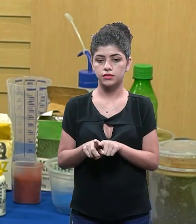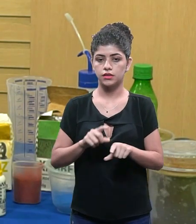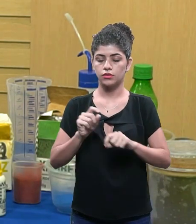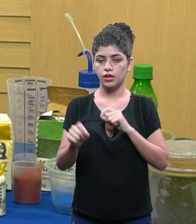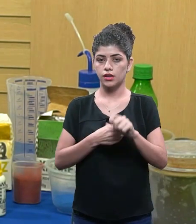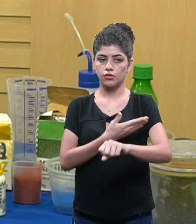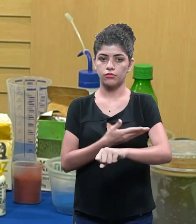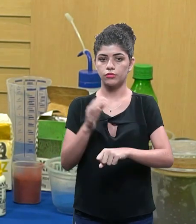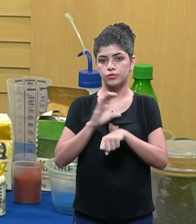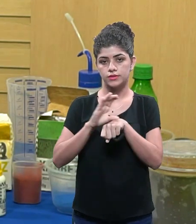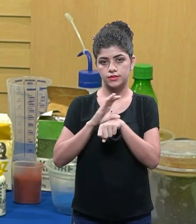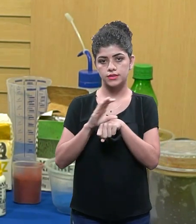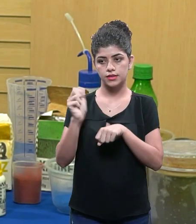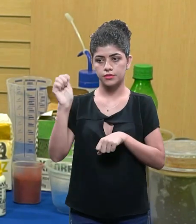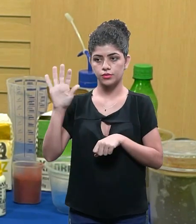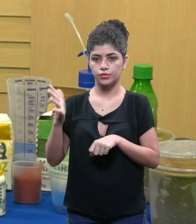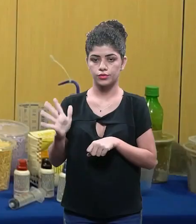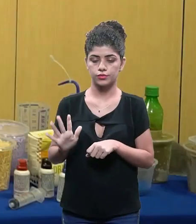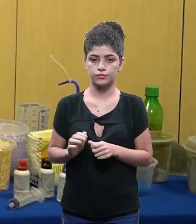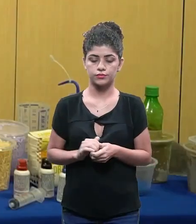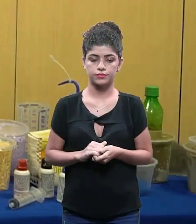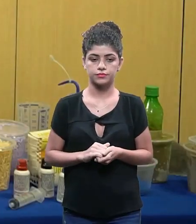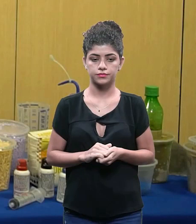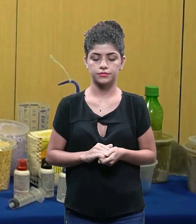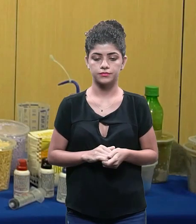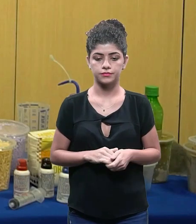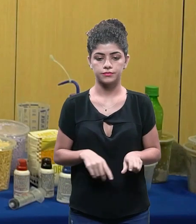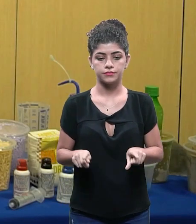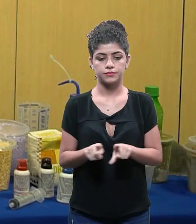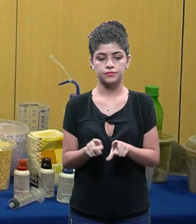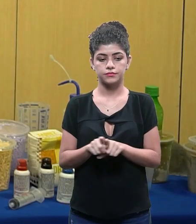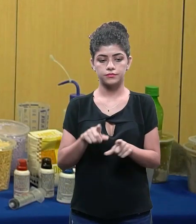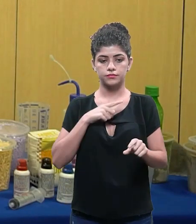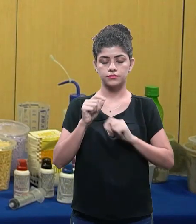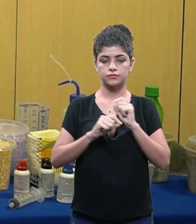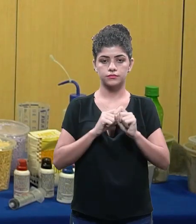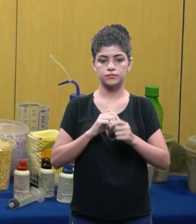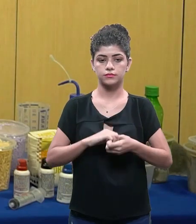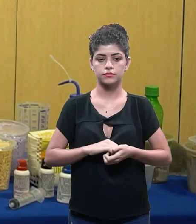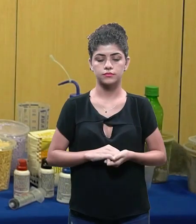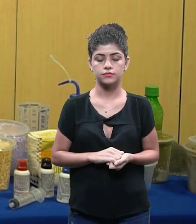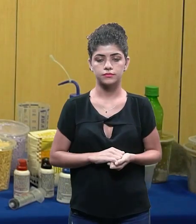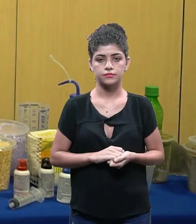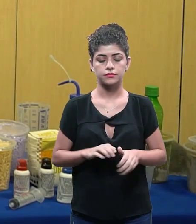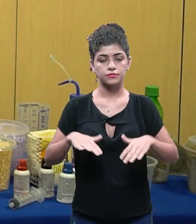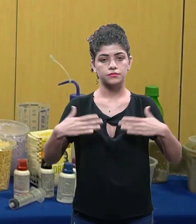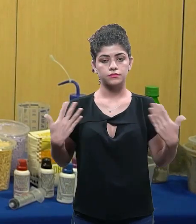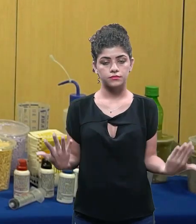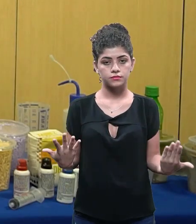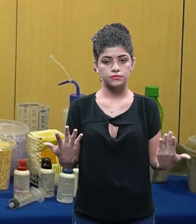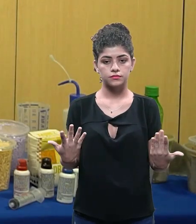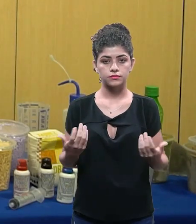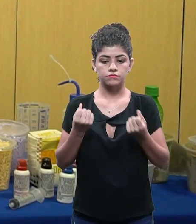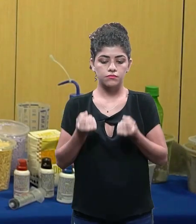cimento mais barato, certo? Outro lado do compósito, são as cargas. Que